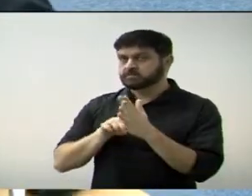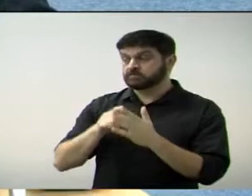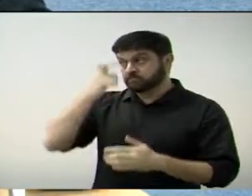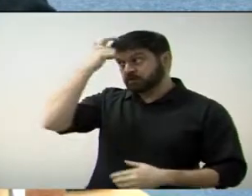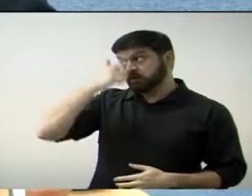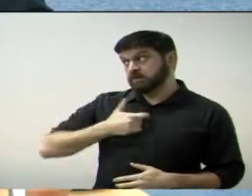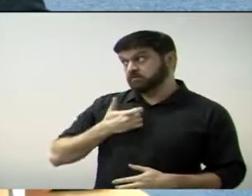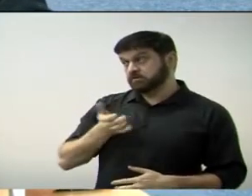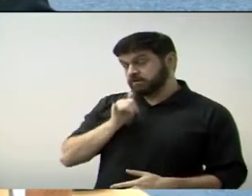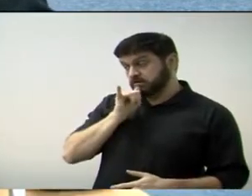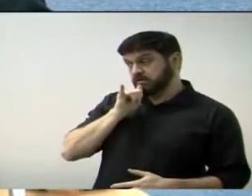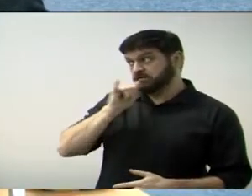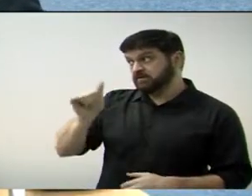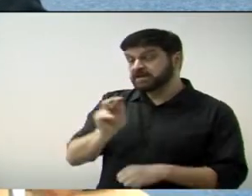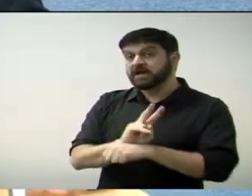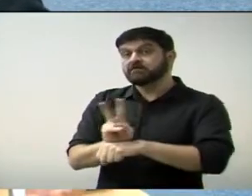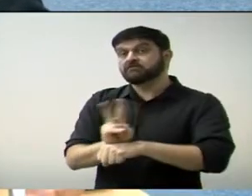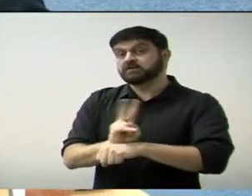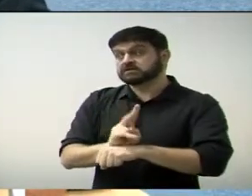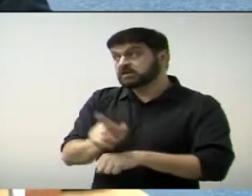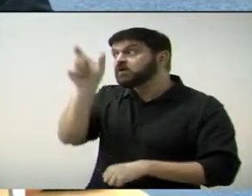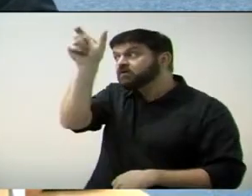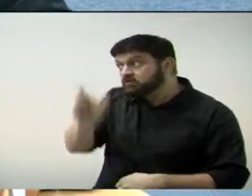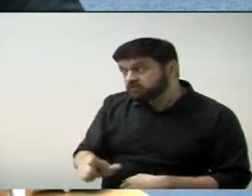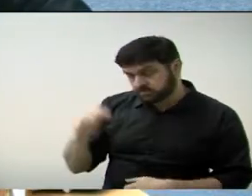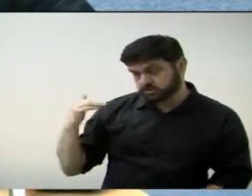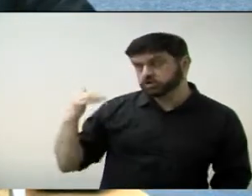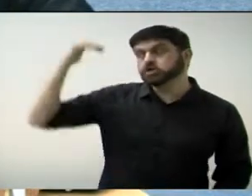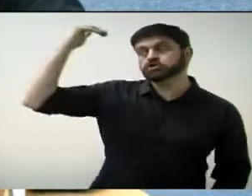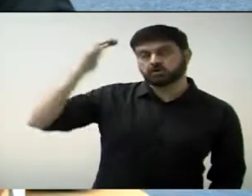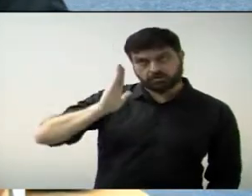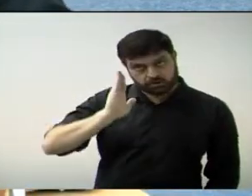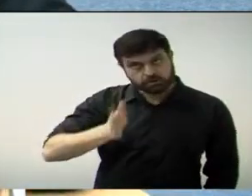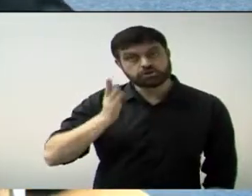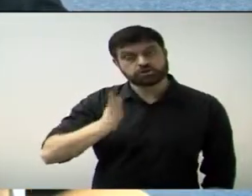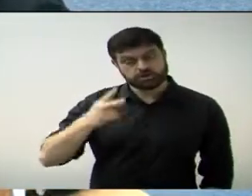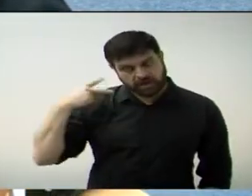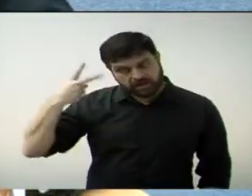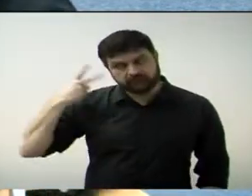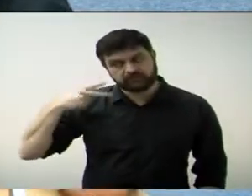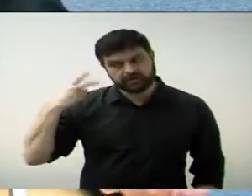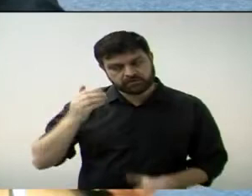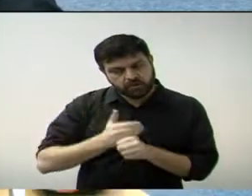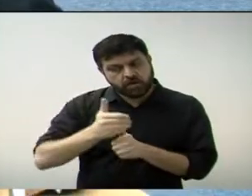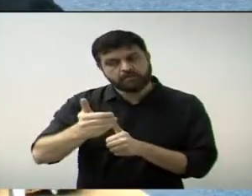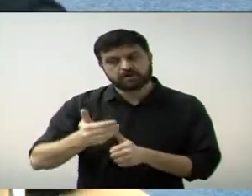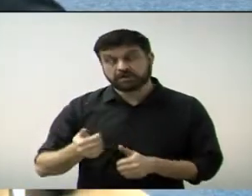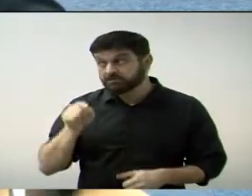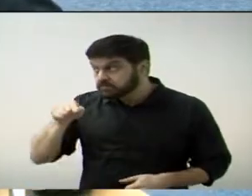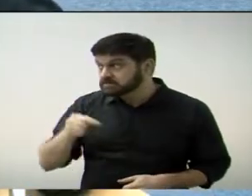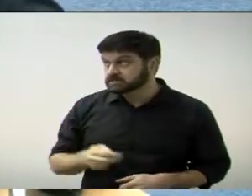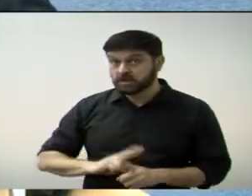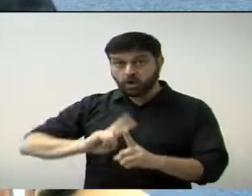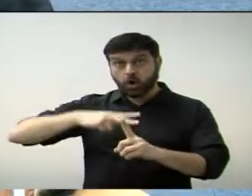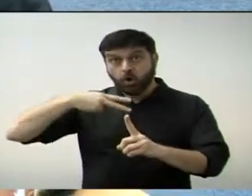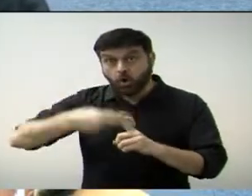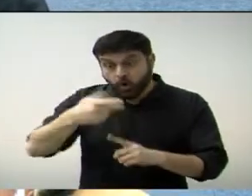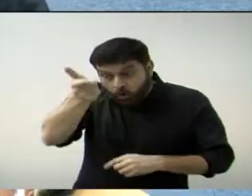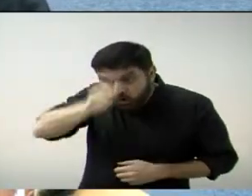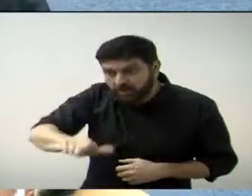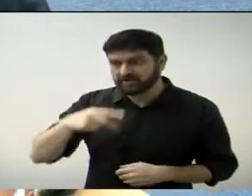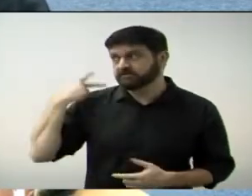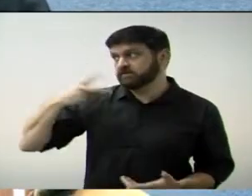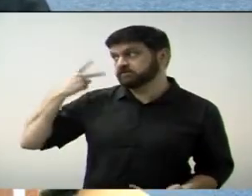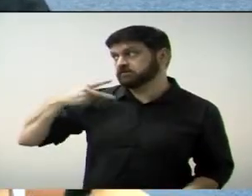o colega vereador era fiscal do povo no ano passado. Os vereadores aqui, os reeleitos eram fiscais do povo.